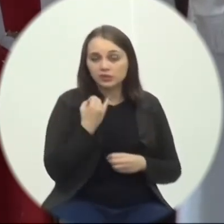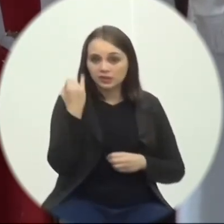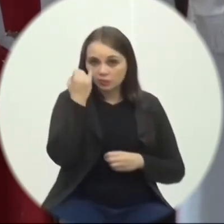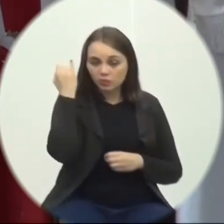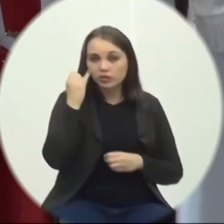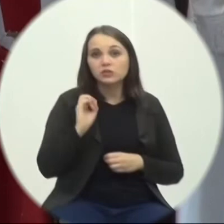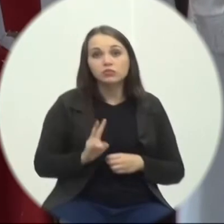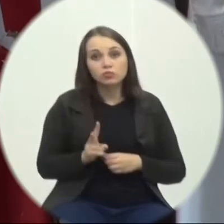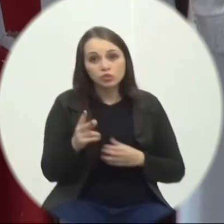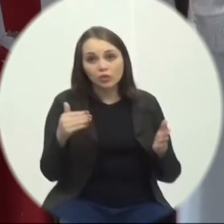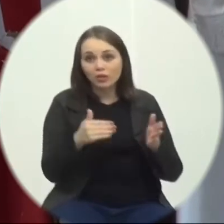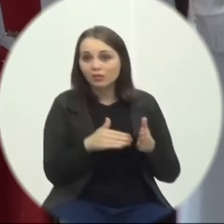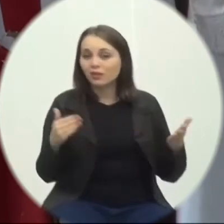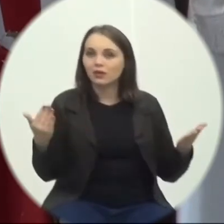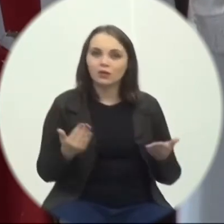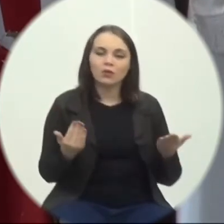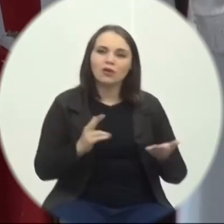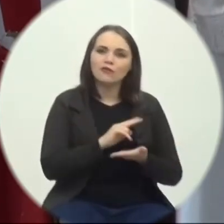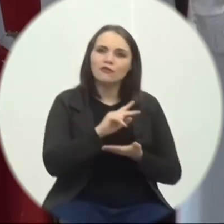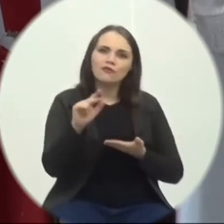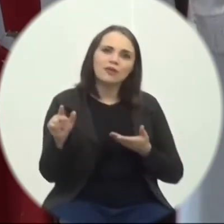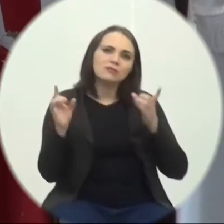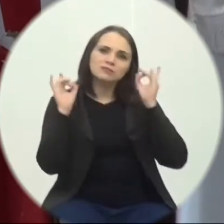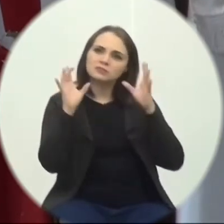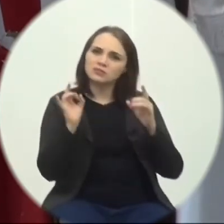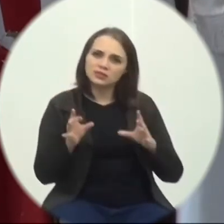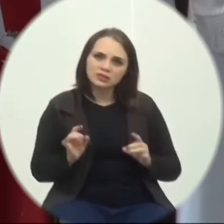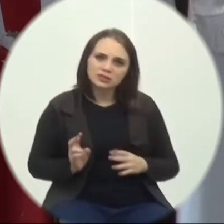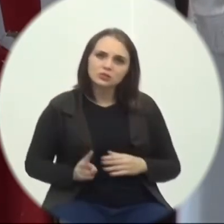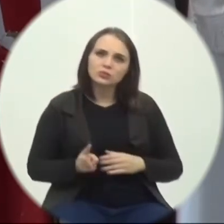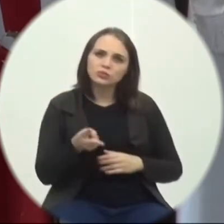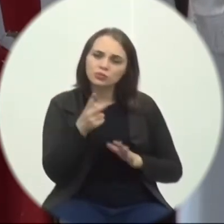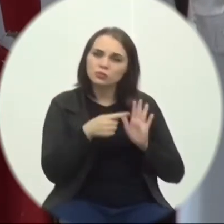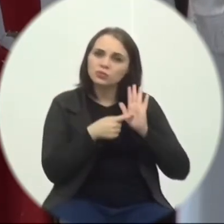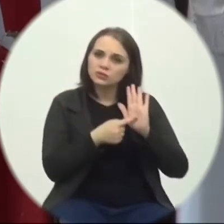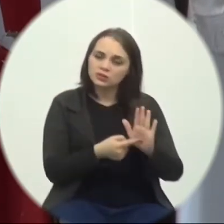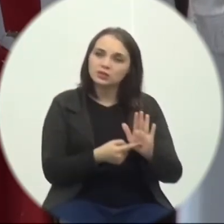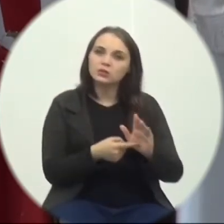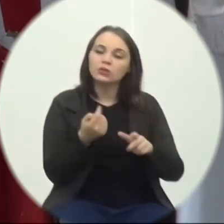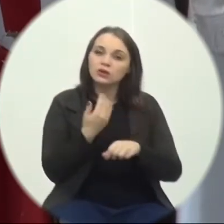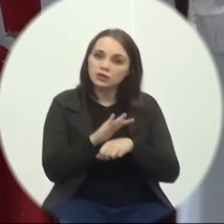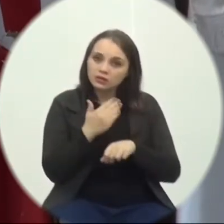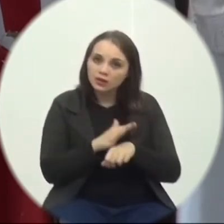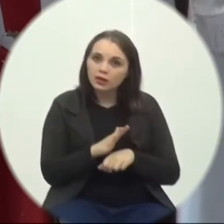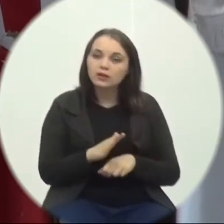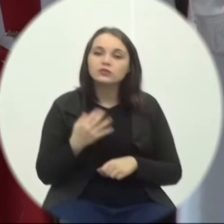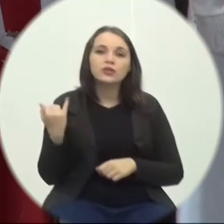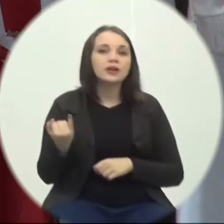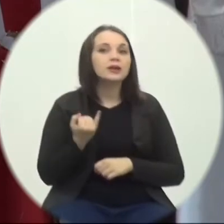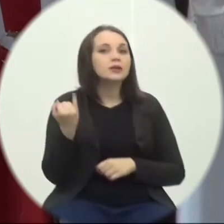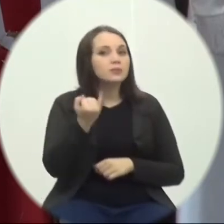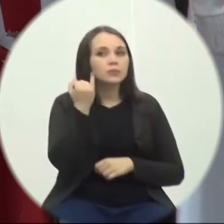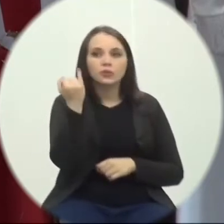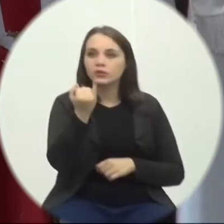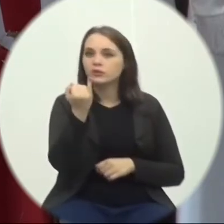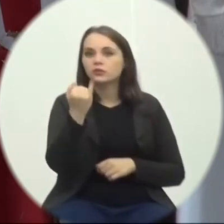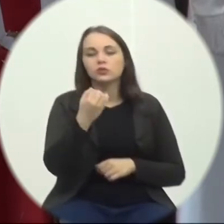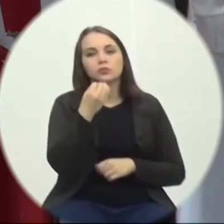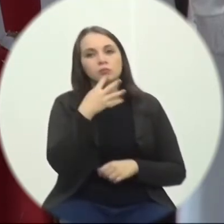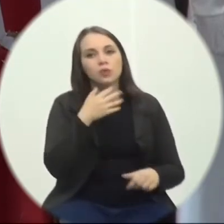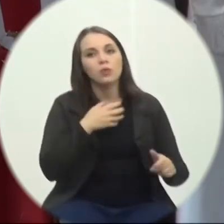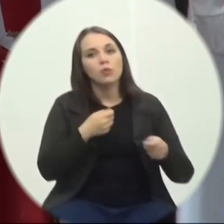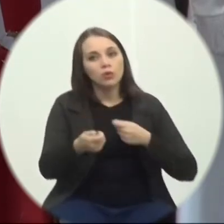segue sendo Muitos especialistas Têm continuado A indicar Que a testagem Massiva É fundamental Para o bom controle